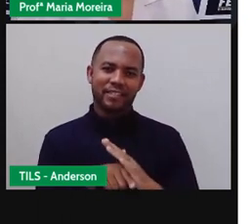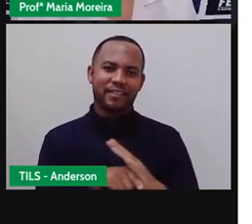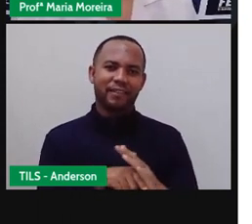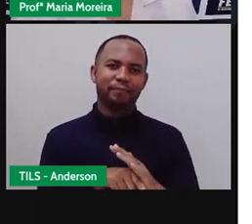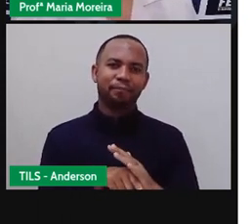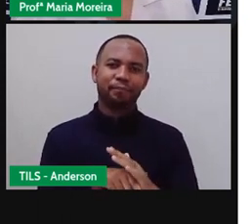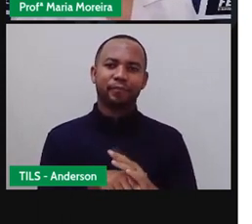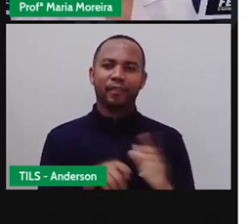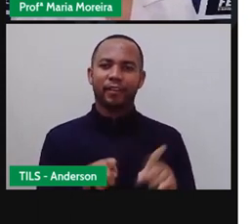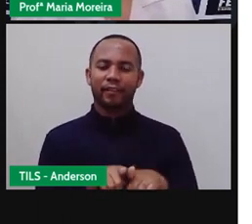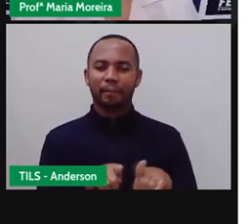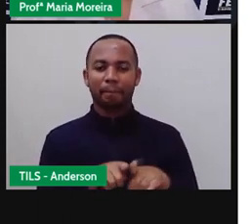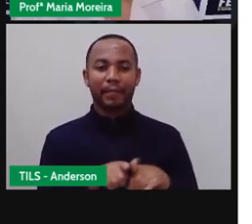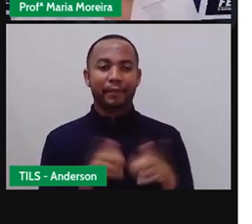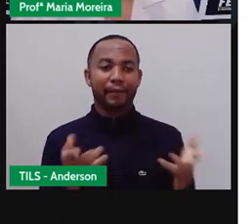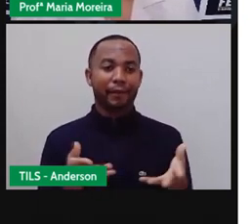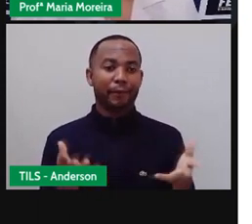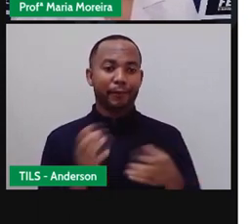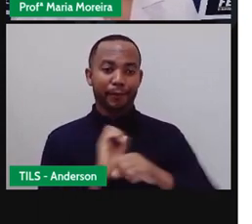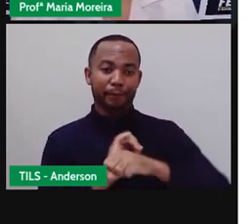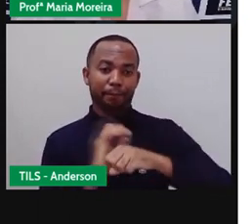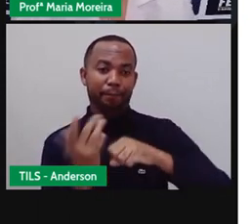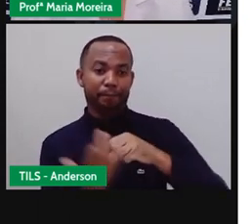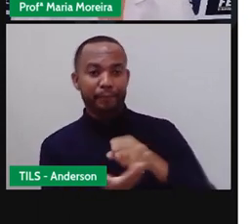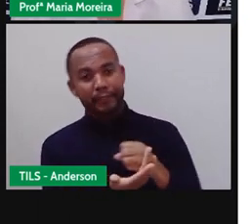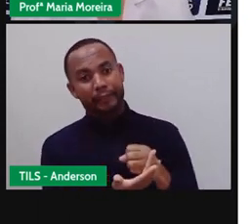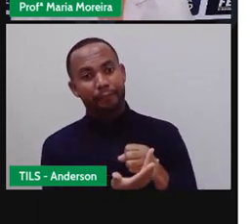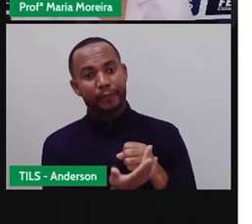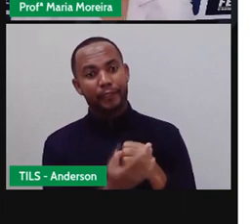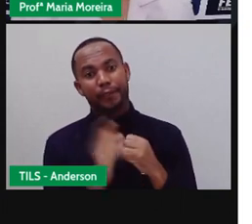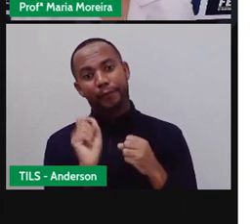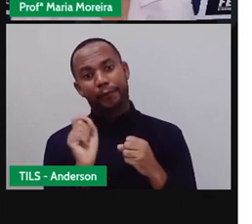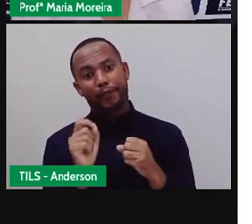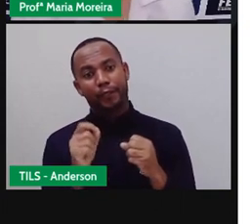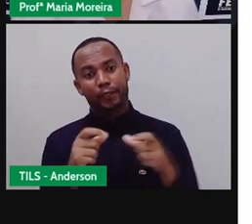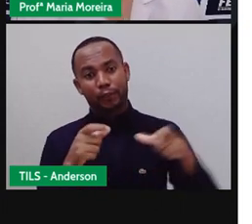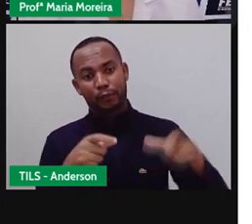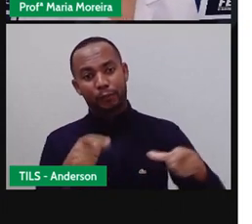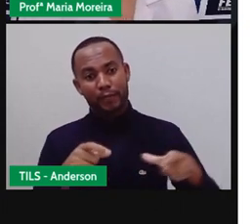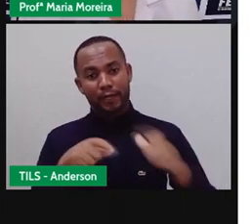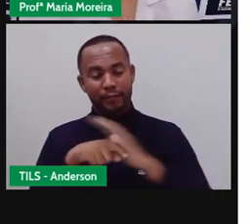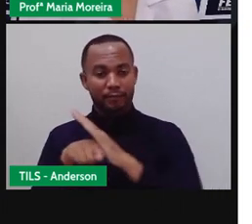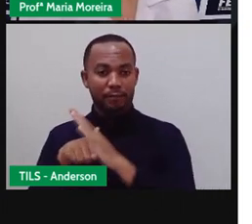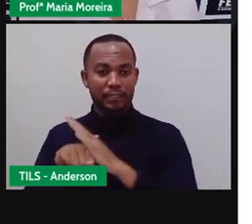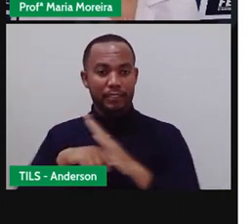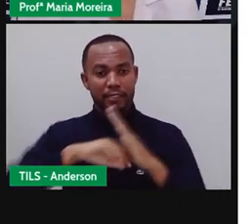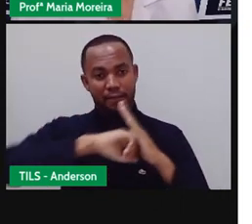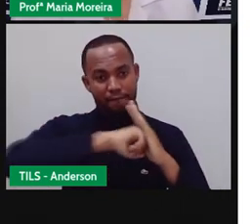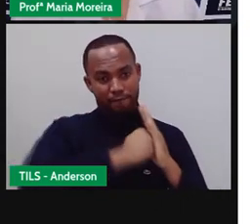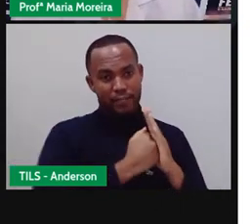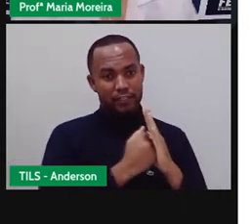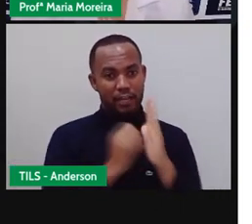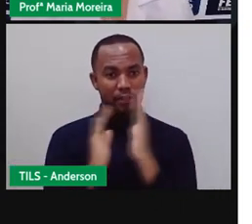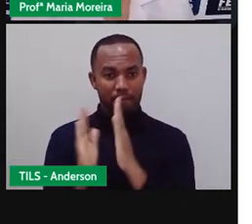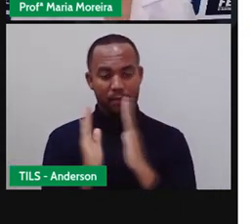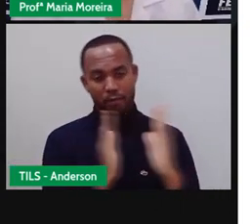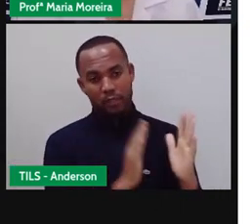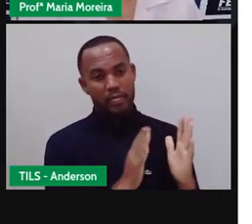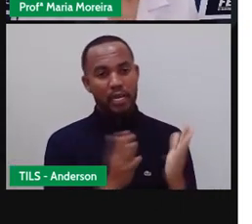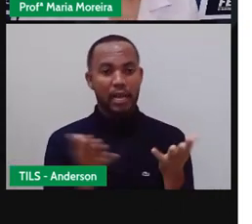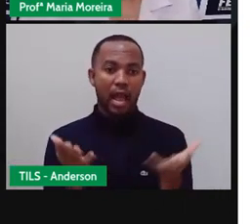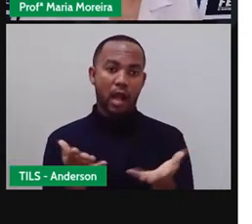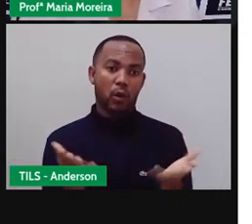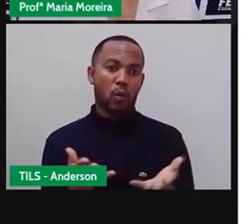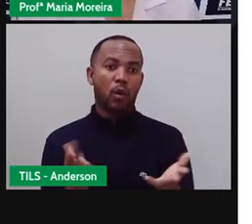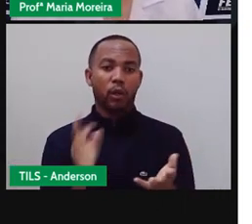Principalmente nesse período aí de pandemia, quando as bibliotecas, elas estão o quê? Fechadas, não é isso? Bom, no entanto, da mesma maneira que